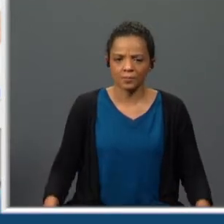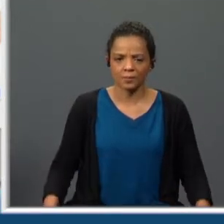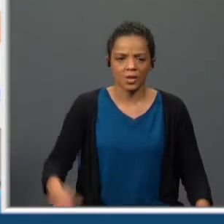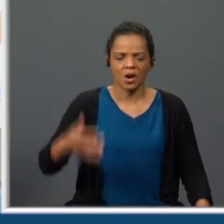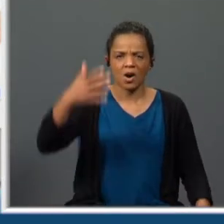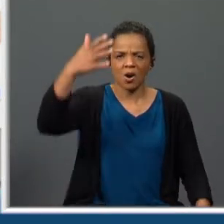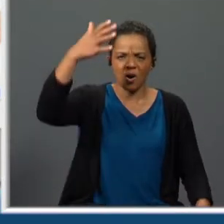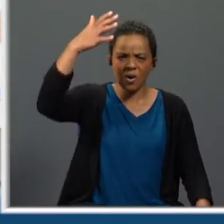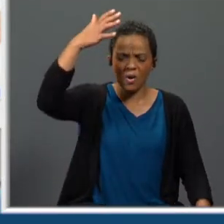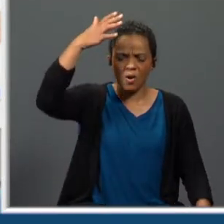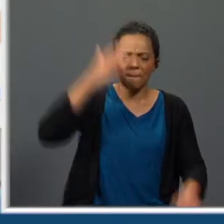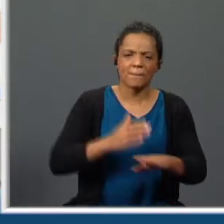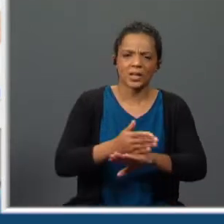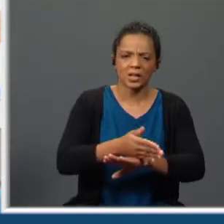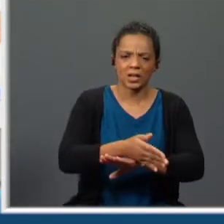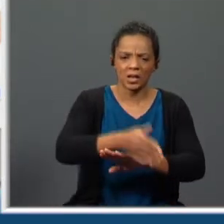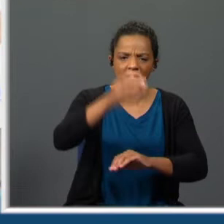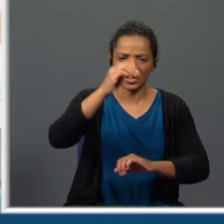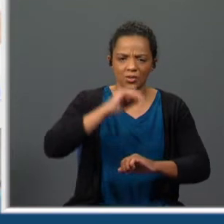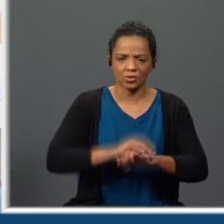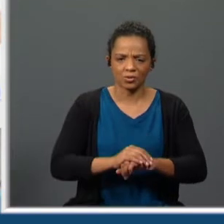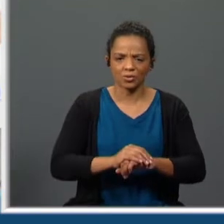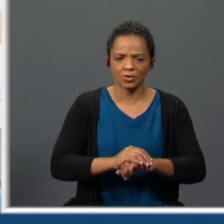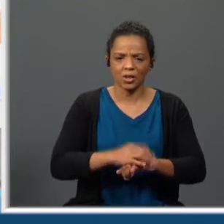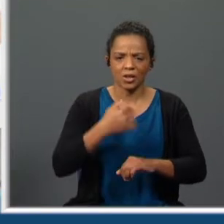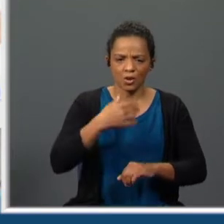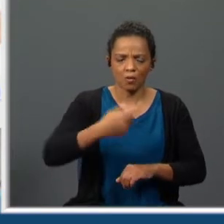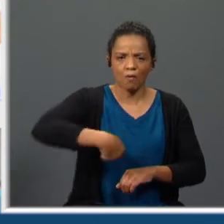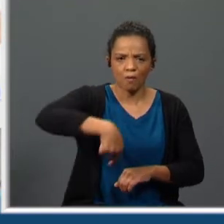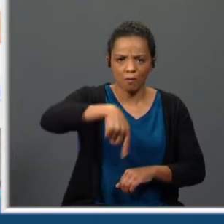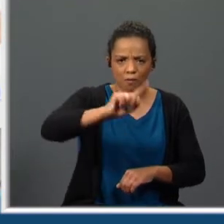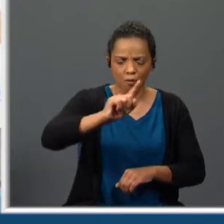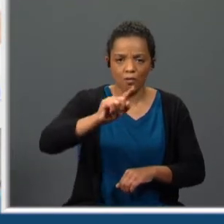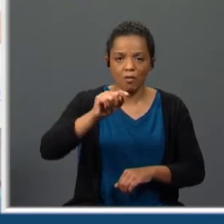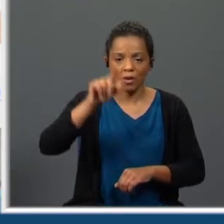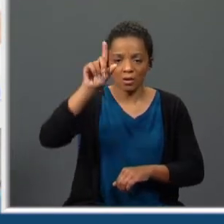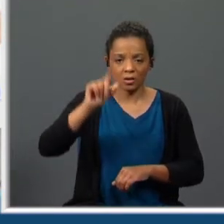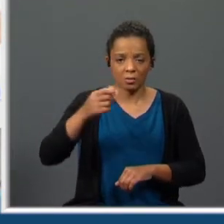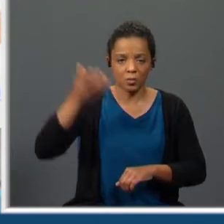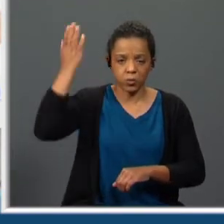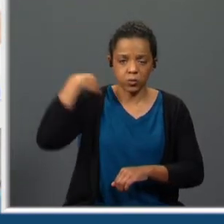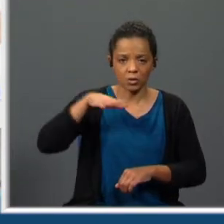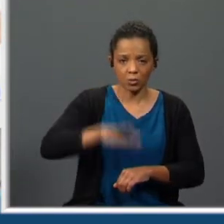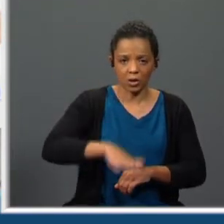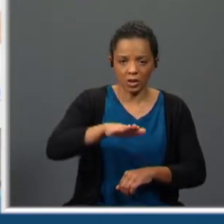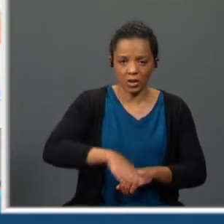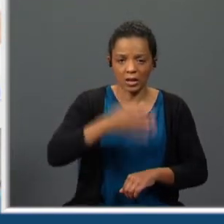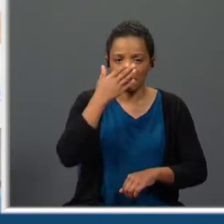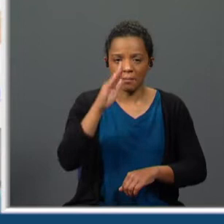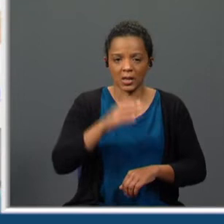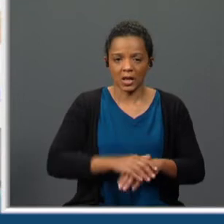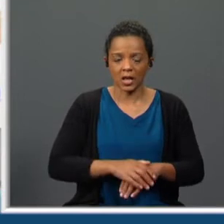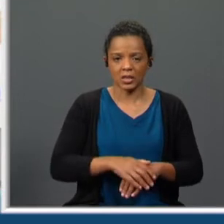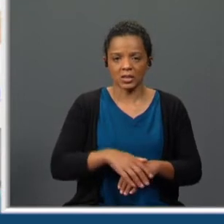barqueiros da má hora que é da prancha que és me vou e há já muito que é que estou e pareço